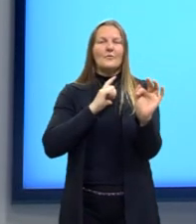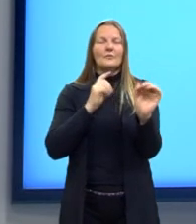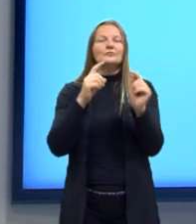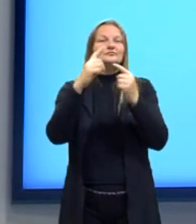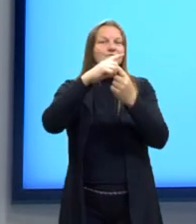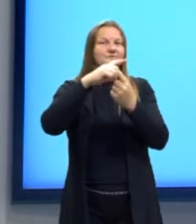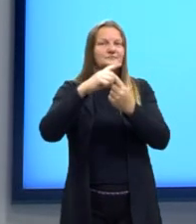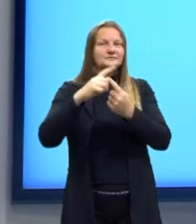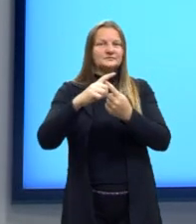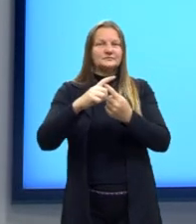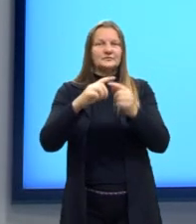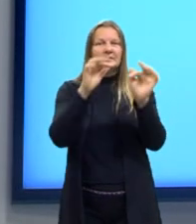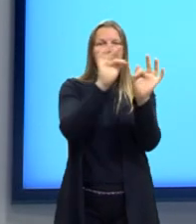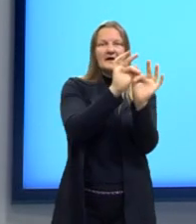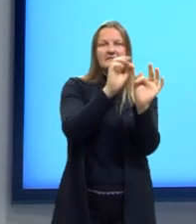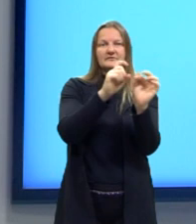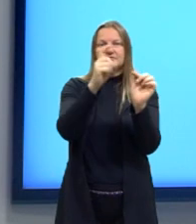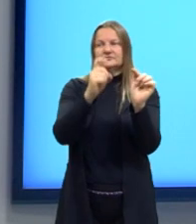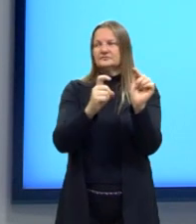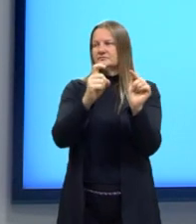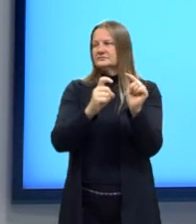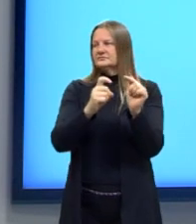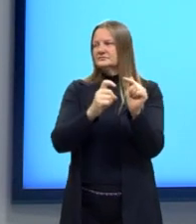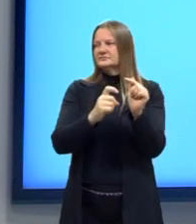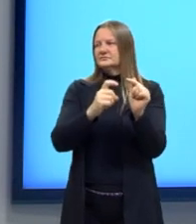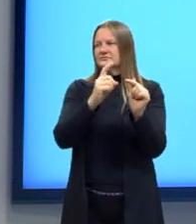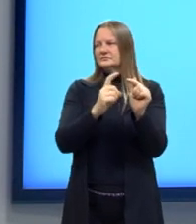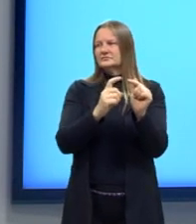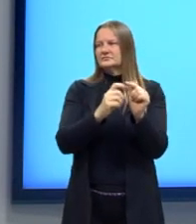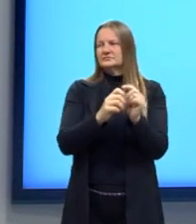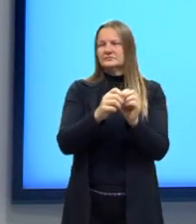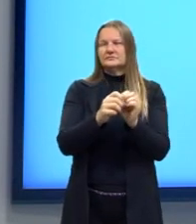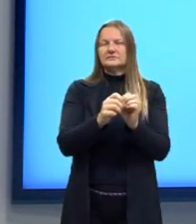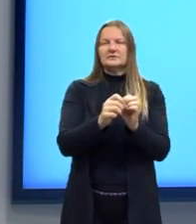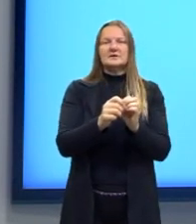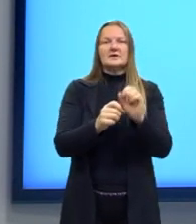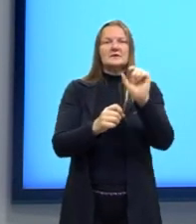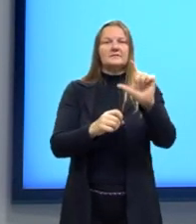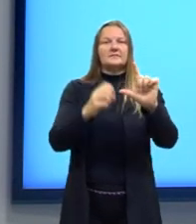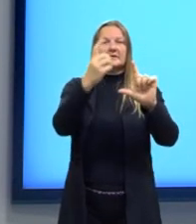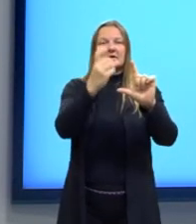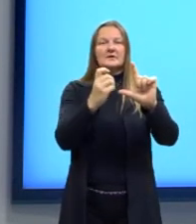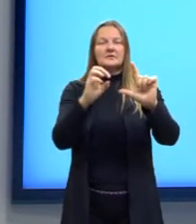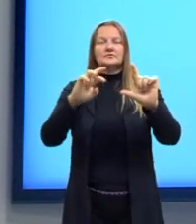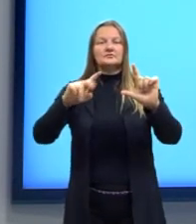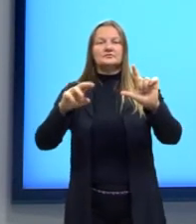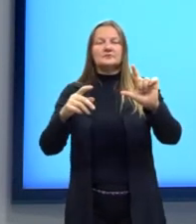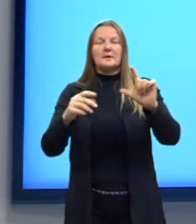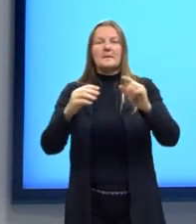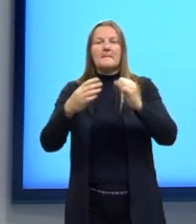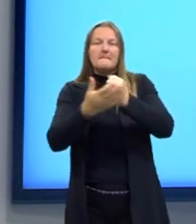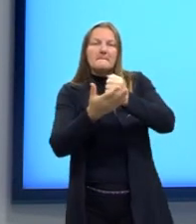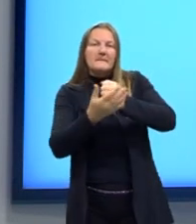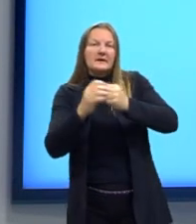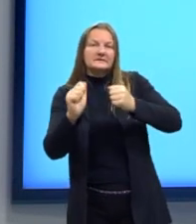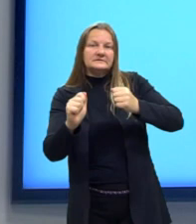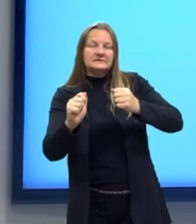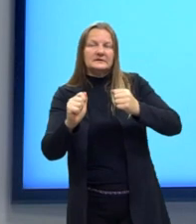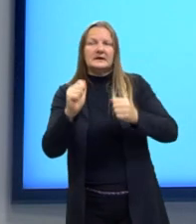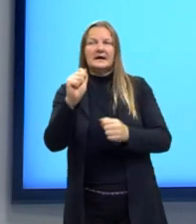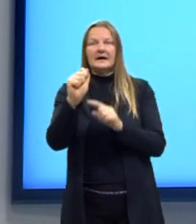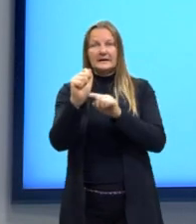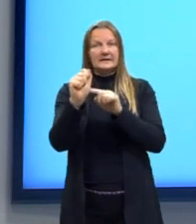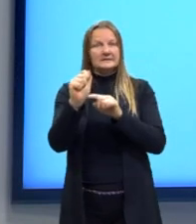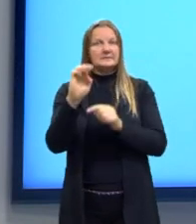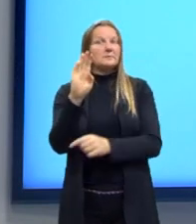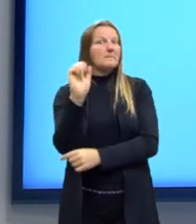tipo f de x igual ao logaritmo de x na base a. Em que a é a